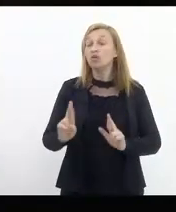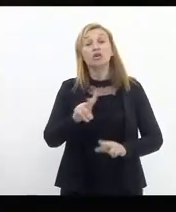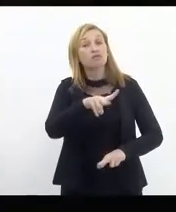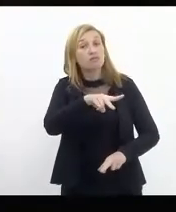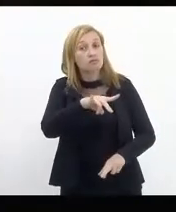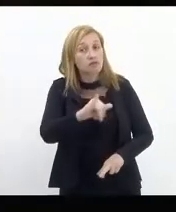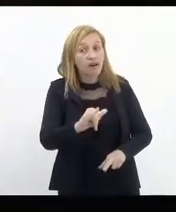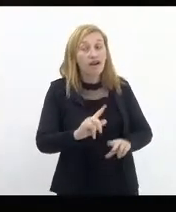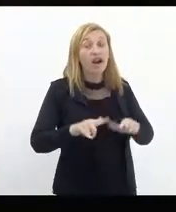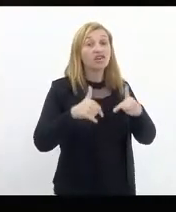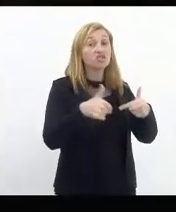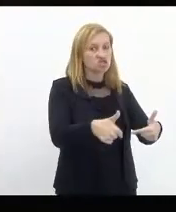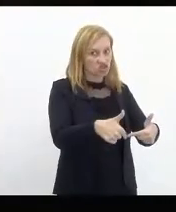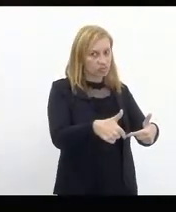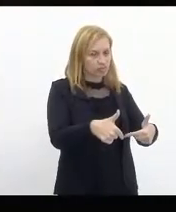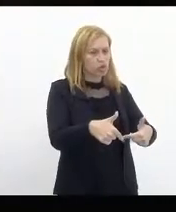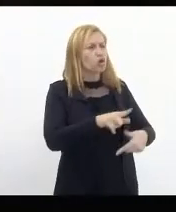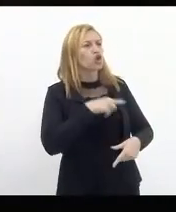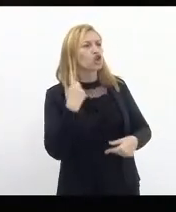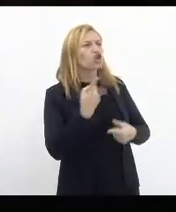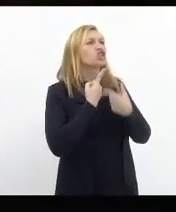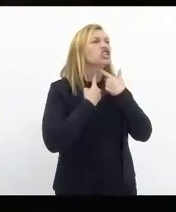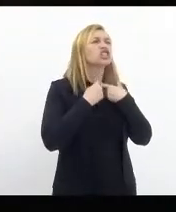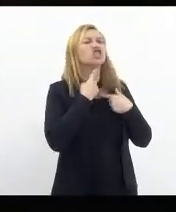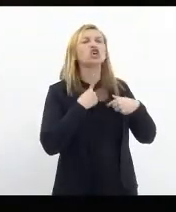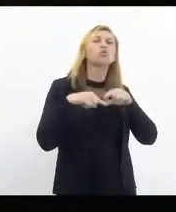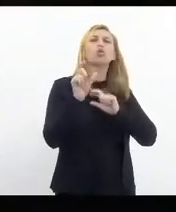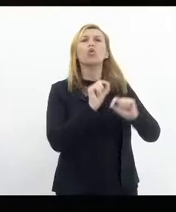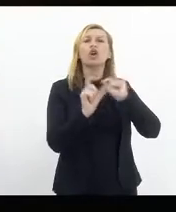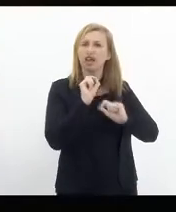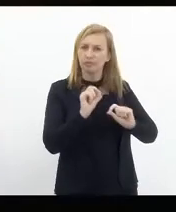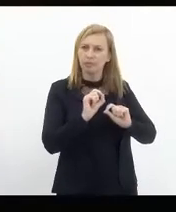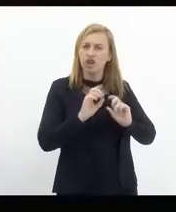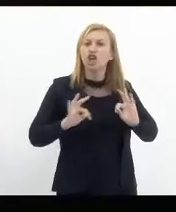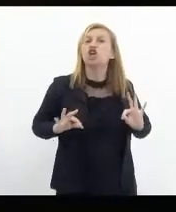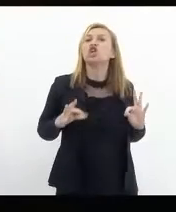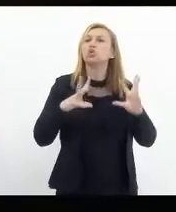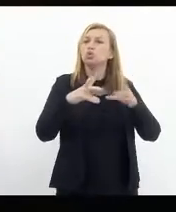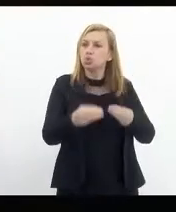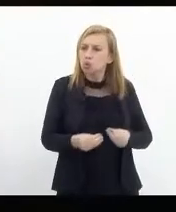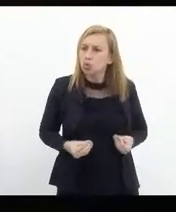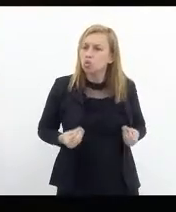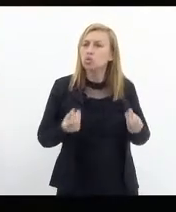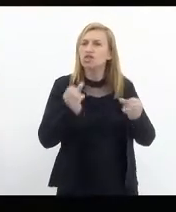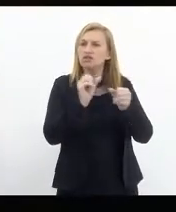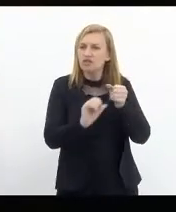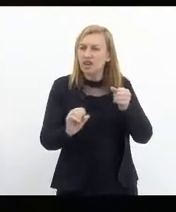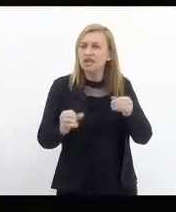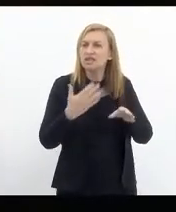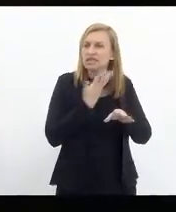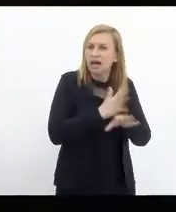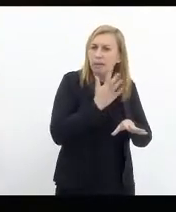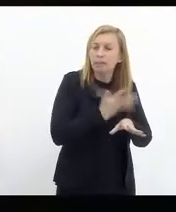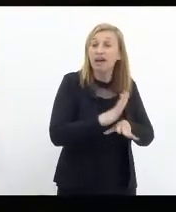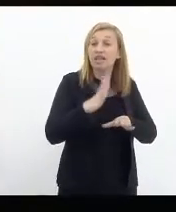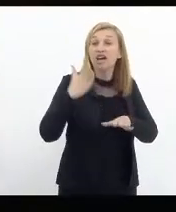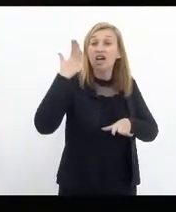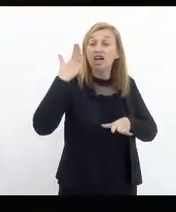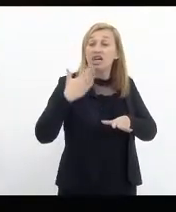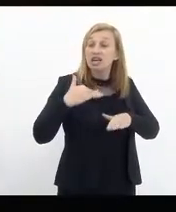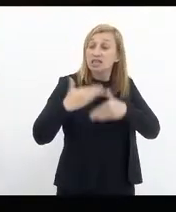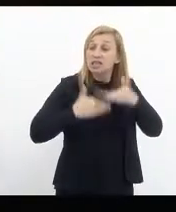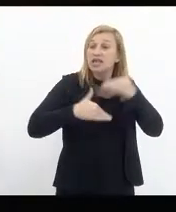colocado em prática. E o que nós desejamos é que tudo que seja colocado em prática que tenha o sucesso,